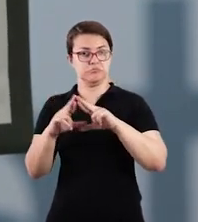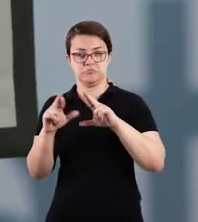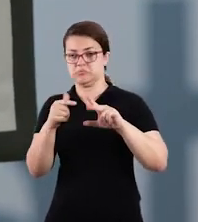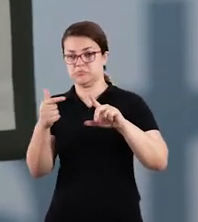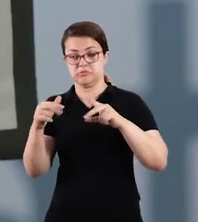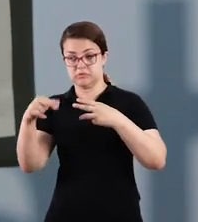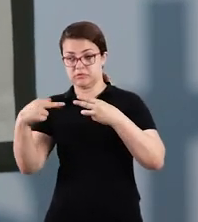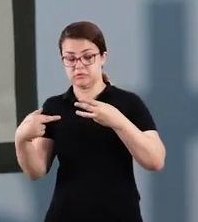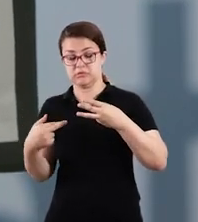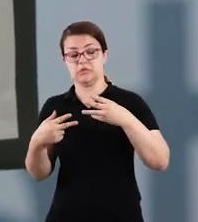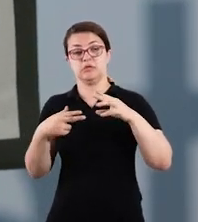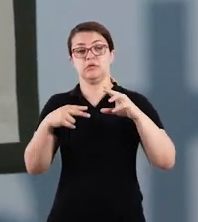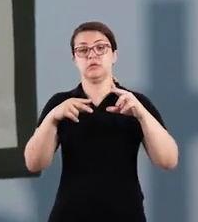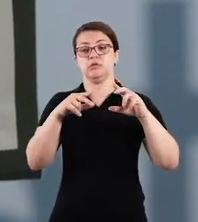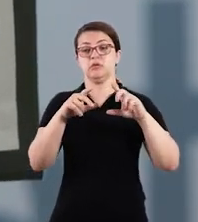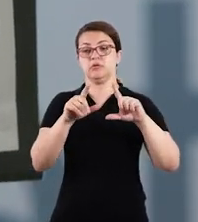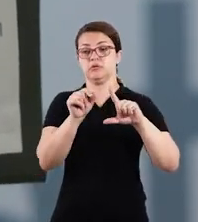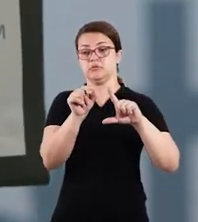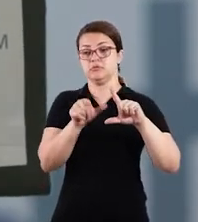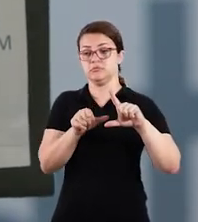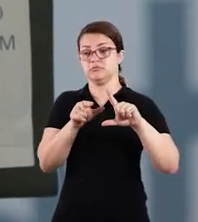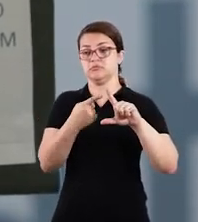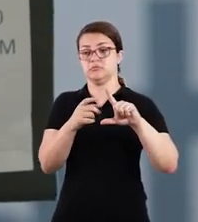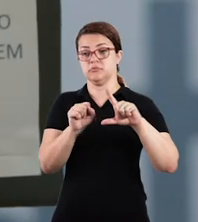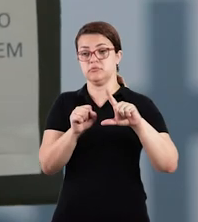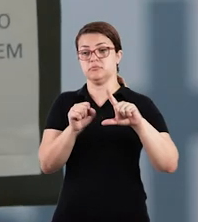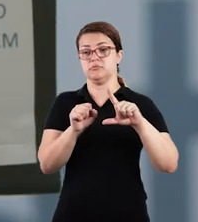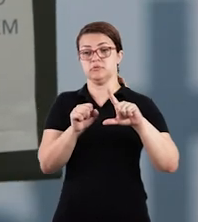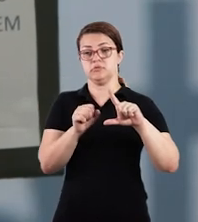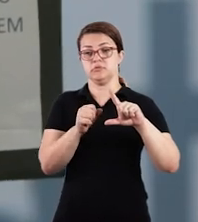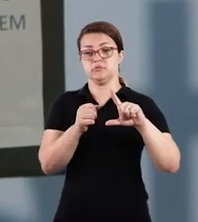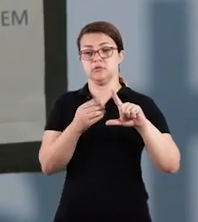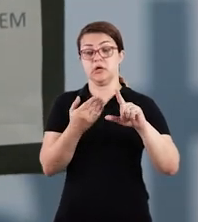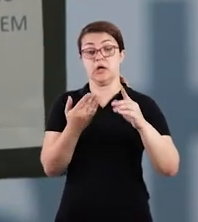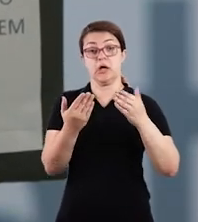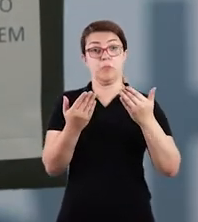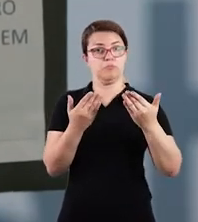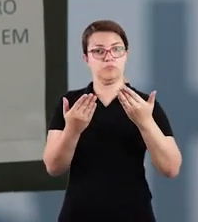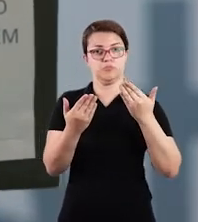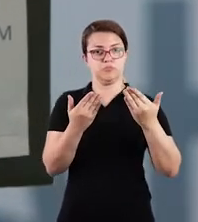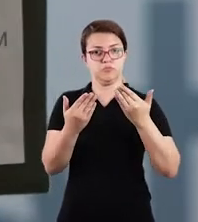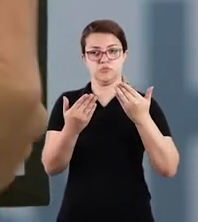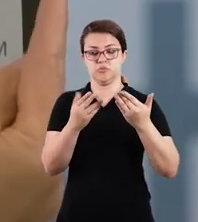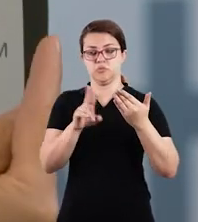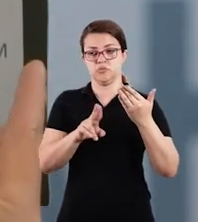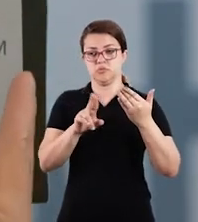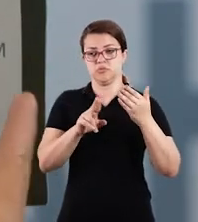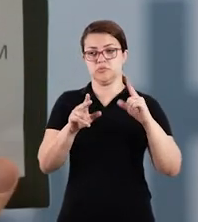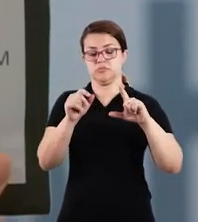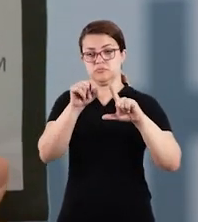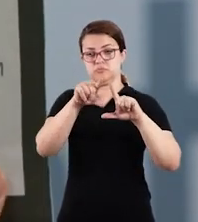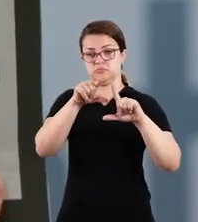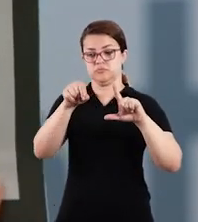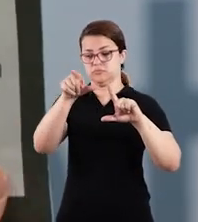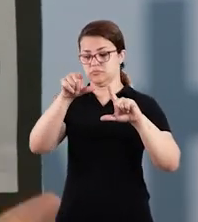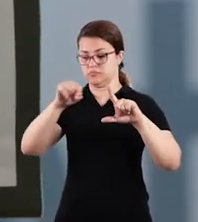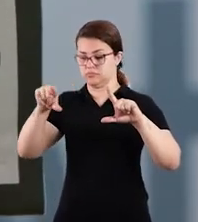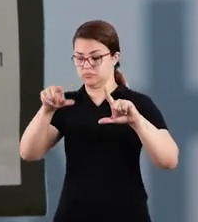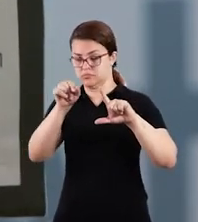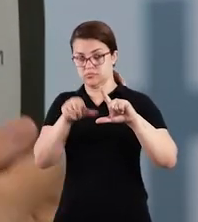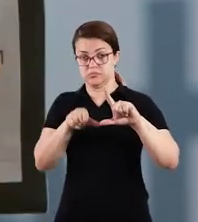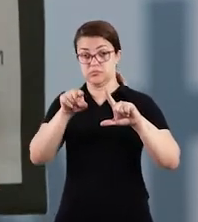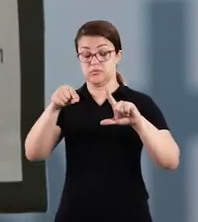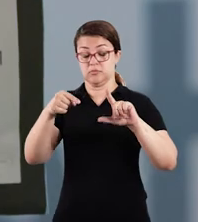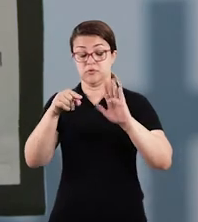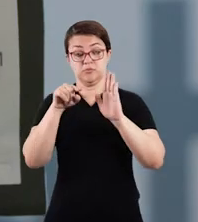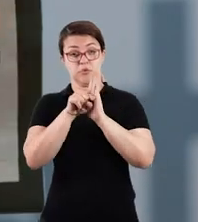40% vidro, e 16% recicla ambos, né? Que seria o papel e o vidro. E, também, vir para cá e responder essas